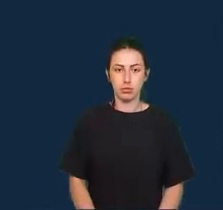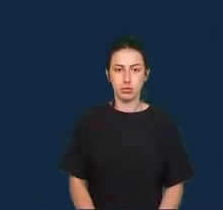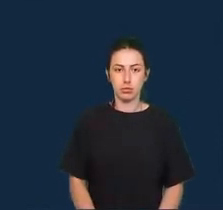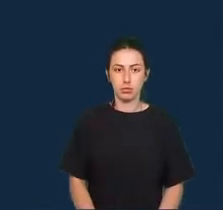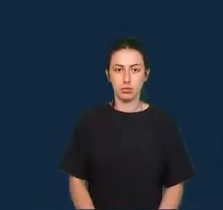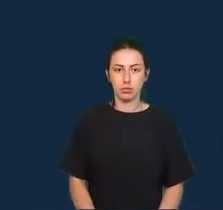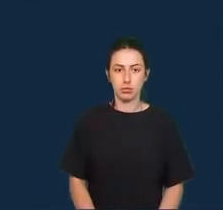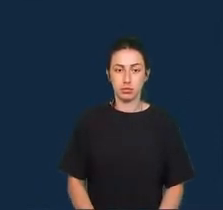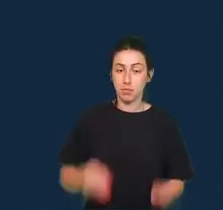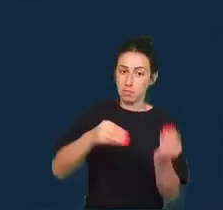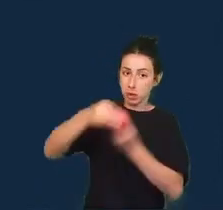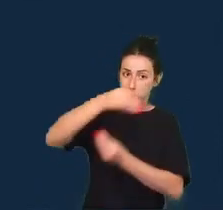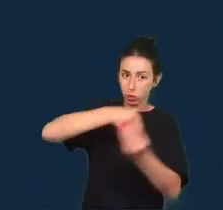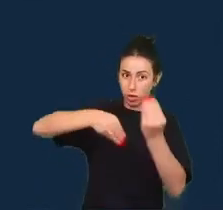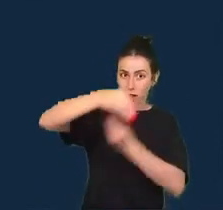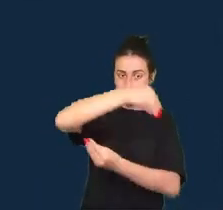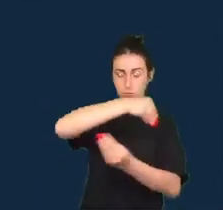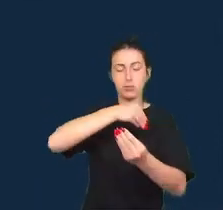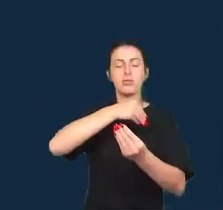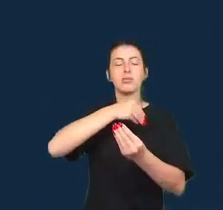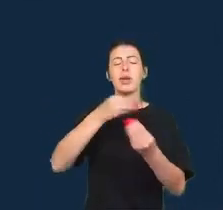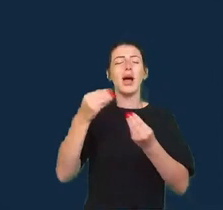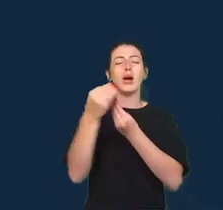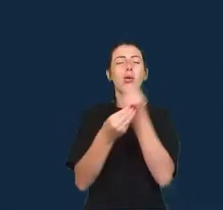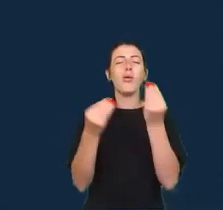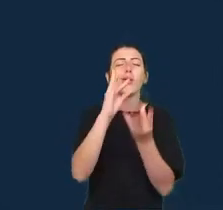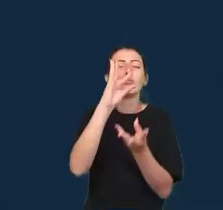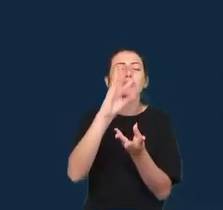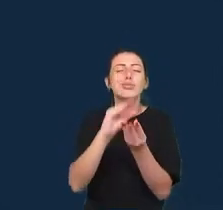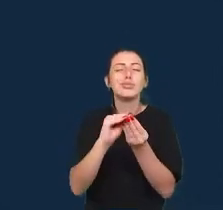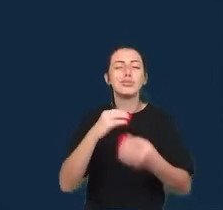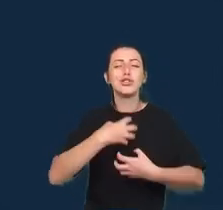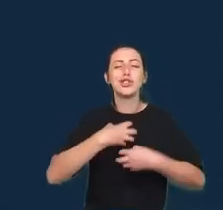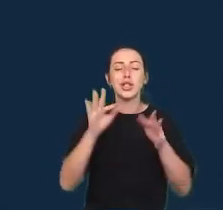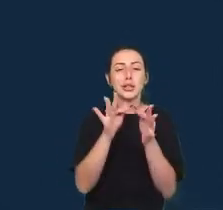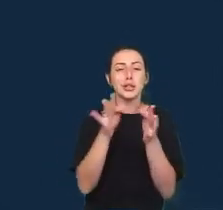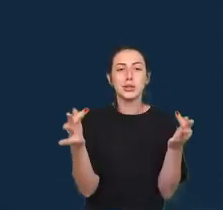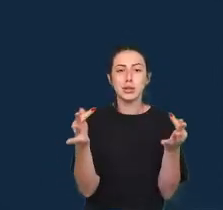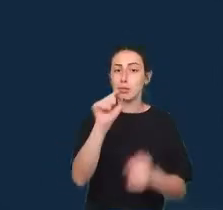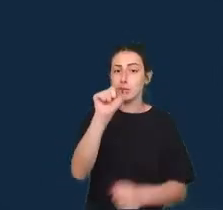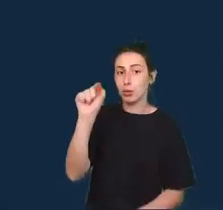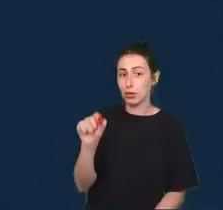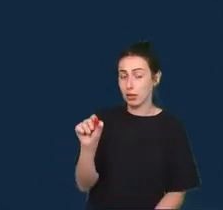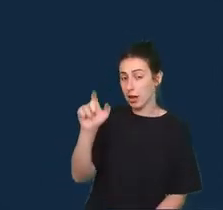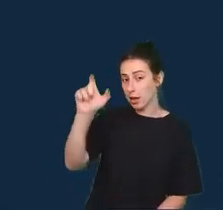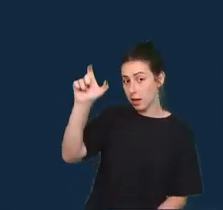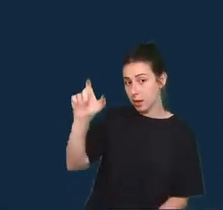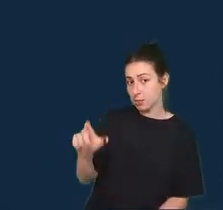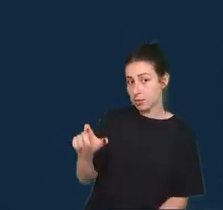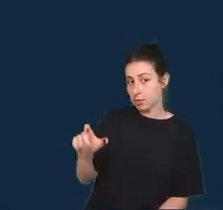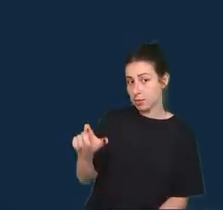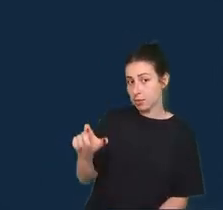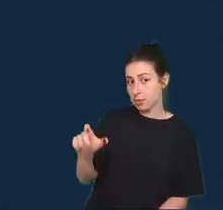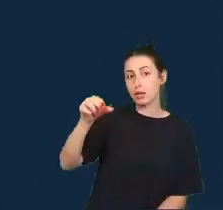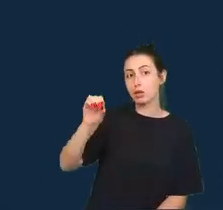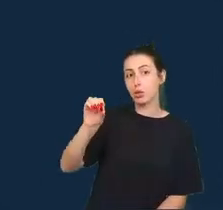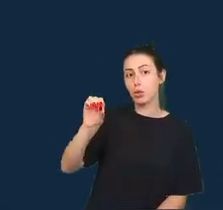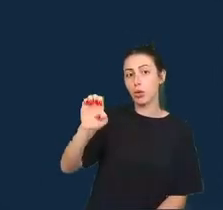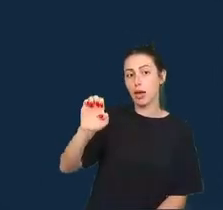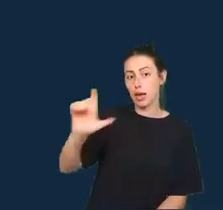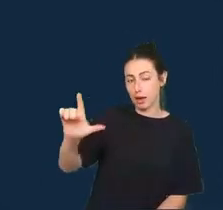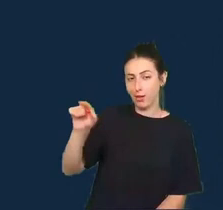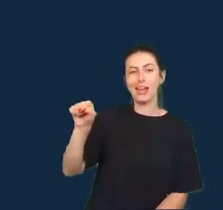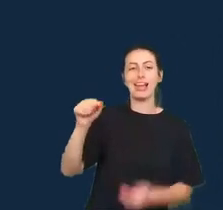colocando de uma forma mais simples, é isso aqui que o Manuel Didier, na sua revisão do livro, se refere